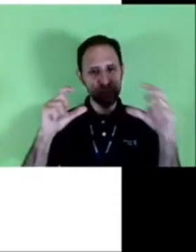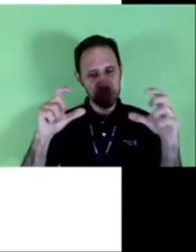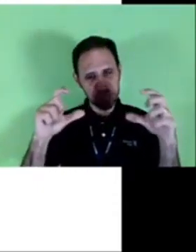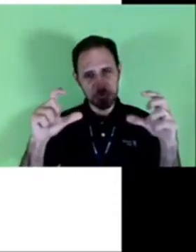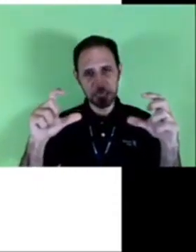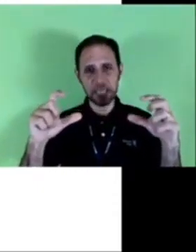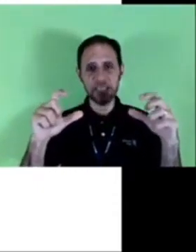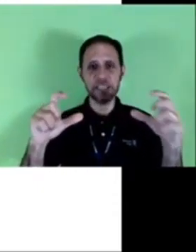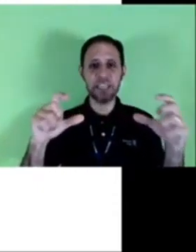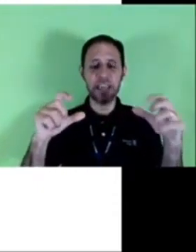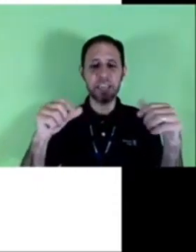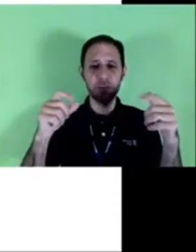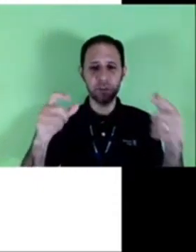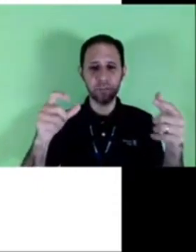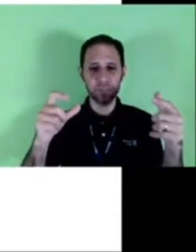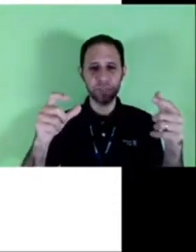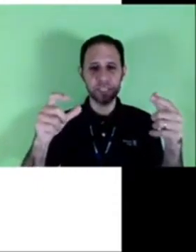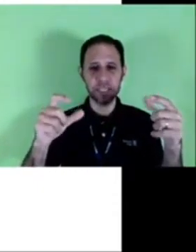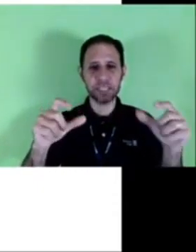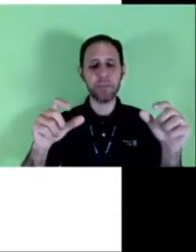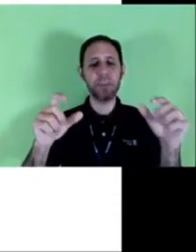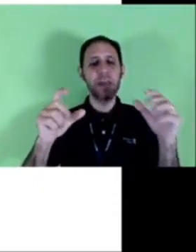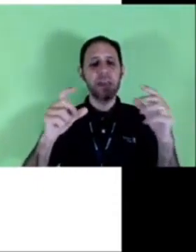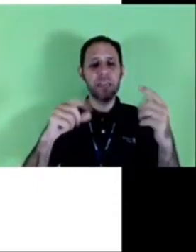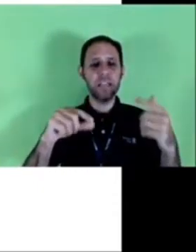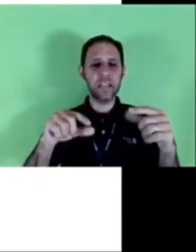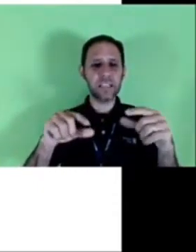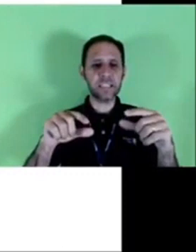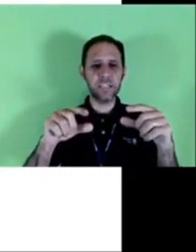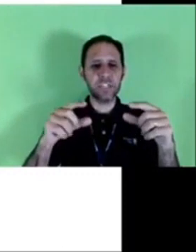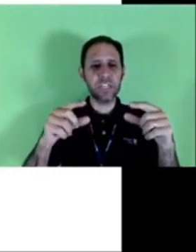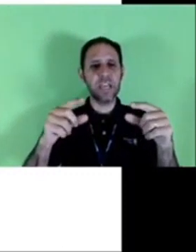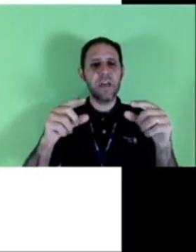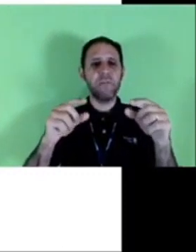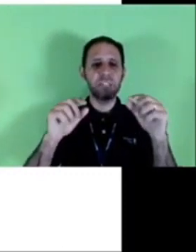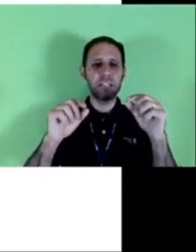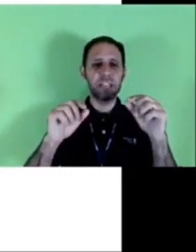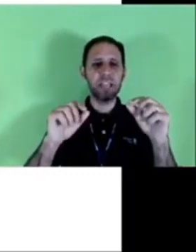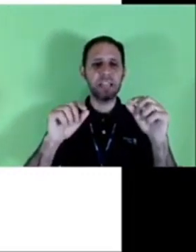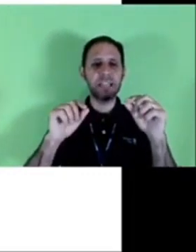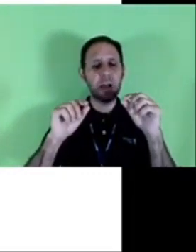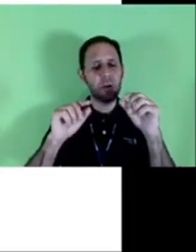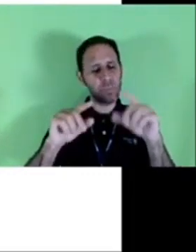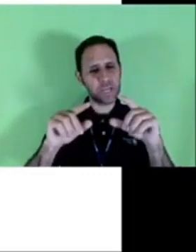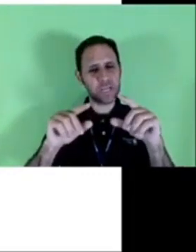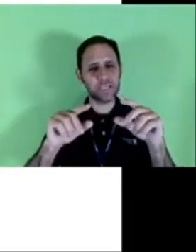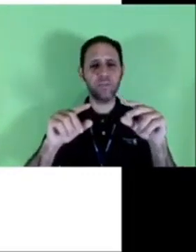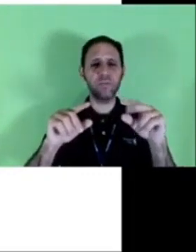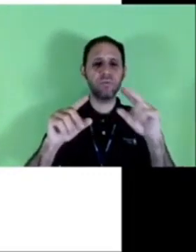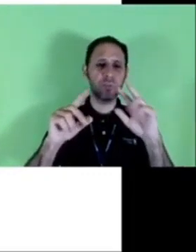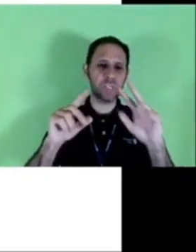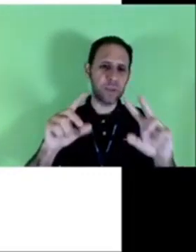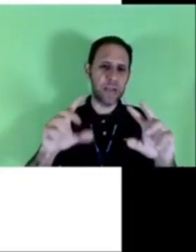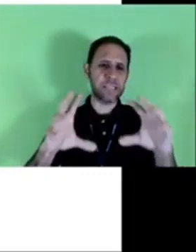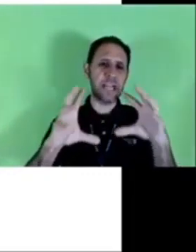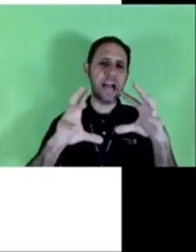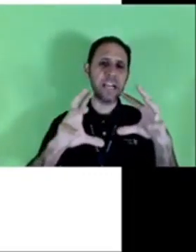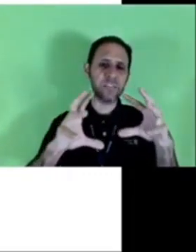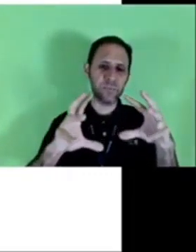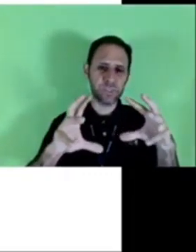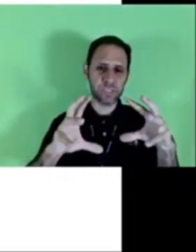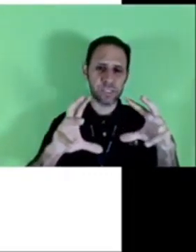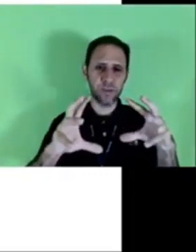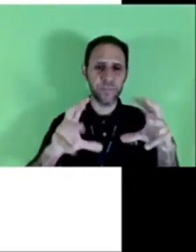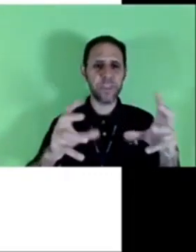escrita em si que é aquilo que você precisa e interessante que você tem na comunicação duas partes